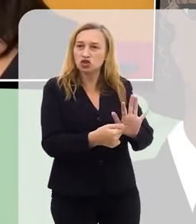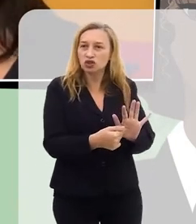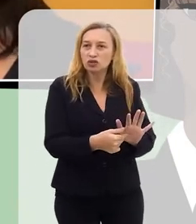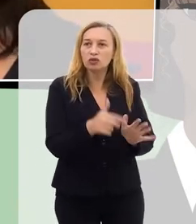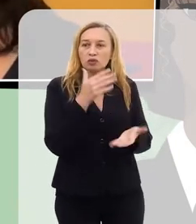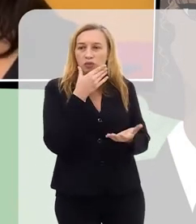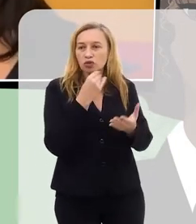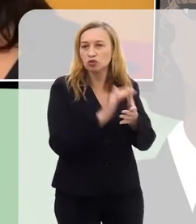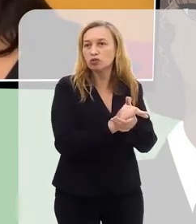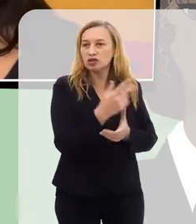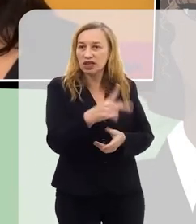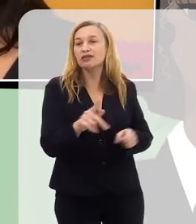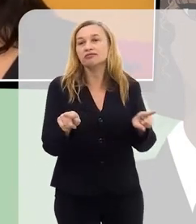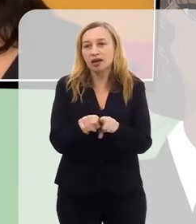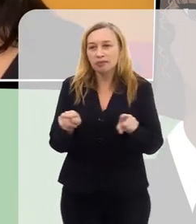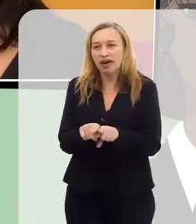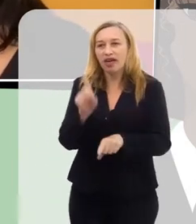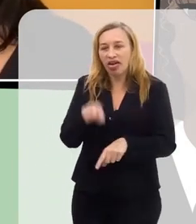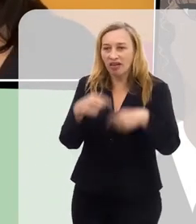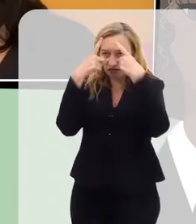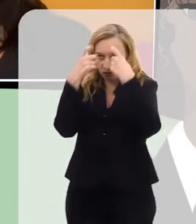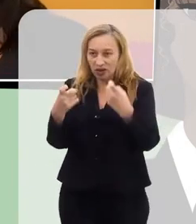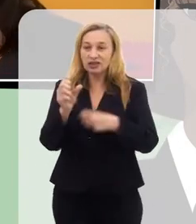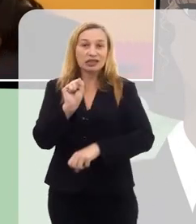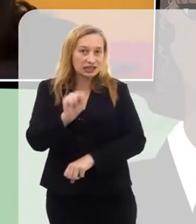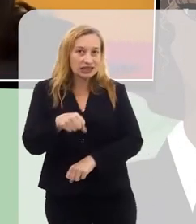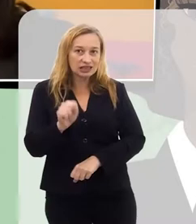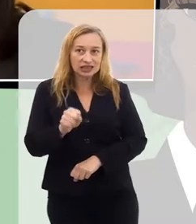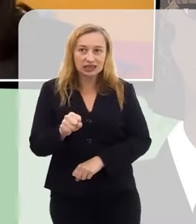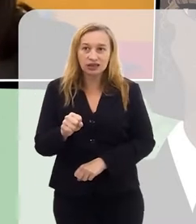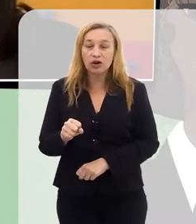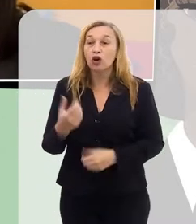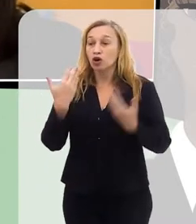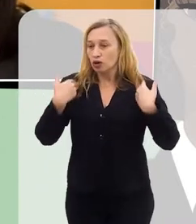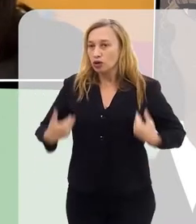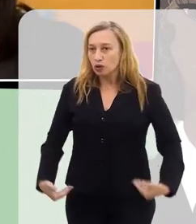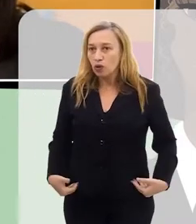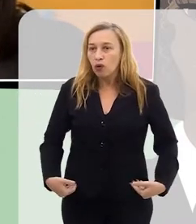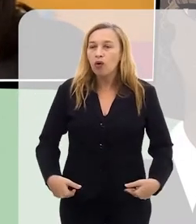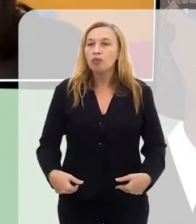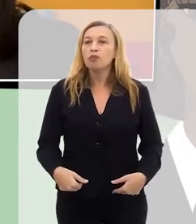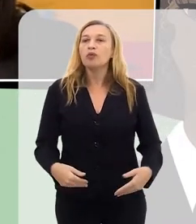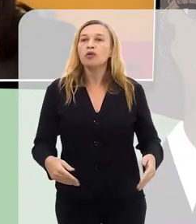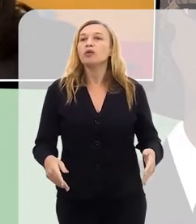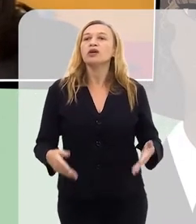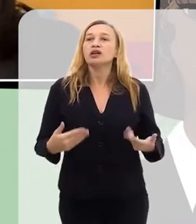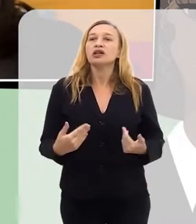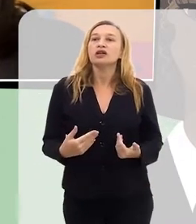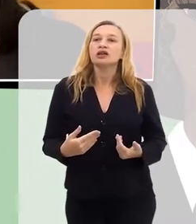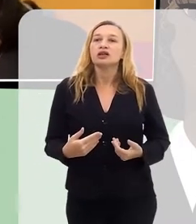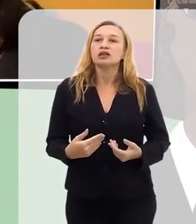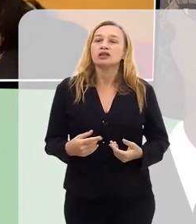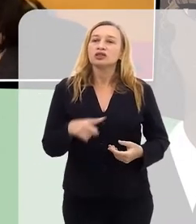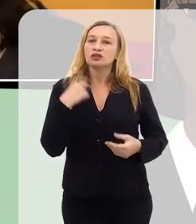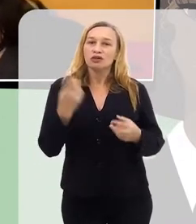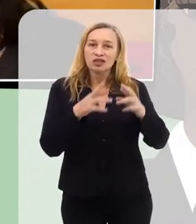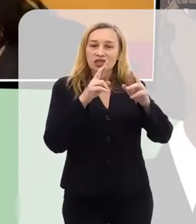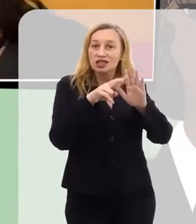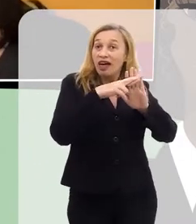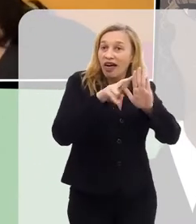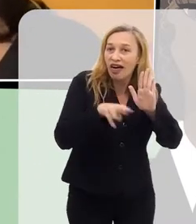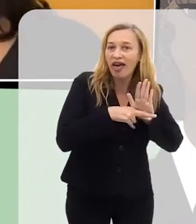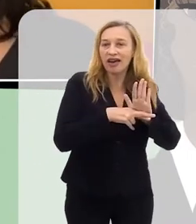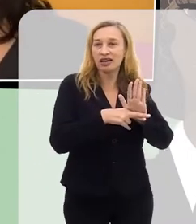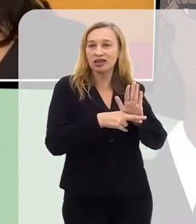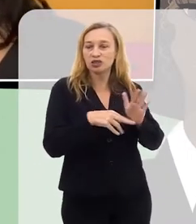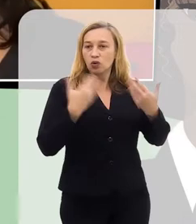Isso também é uma violência. Sim, isso também é uma violência, né? O nosso corpo é o nosso corpo, o nosso corpo, nossas regras, né?